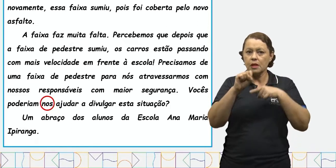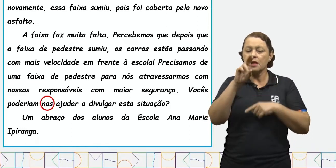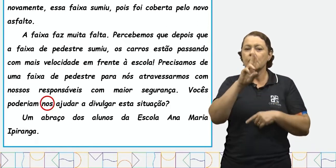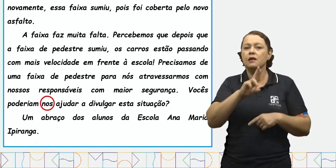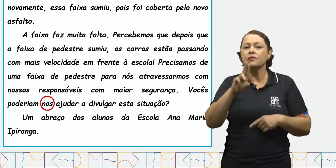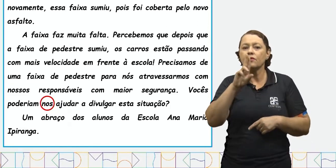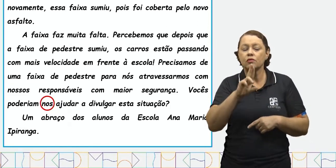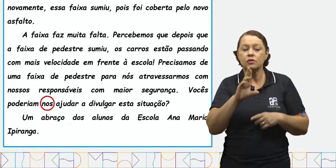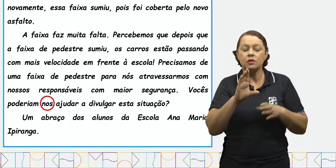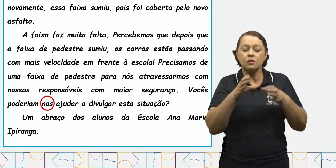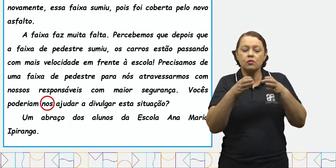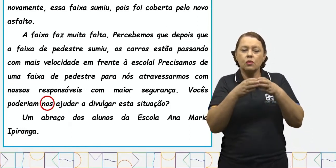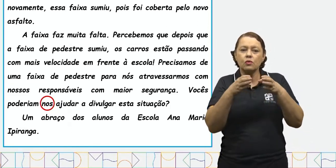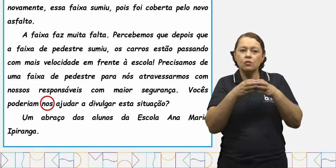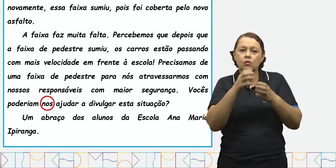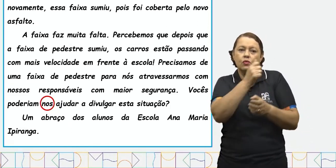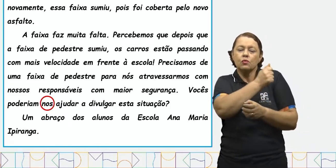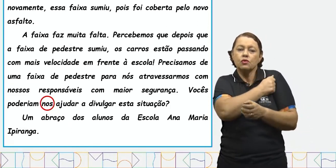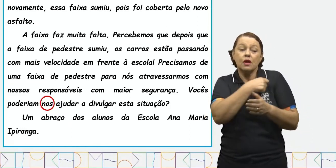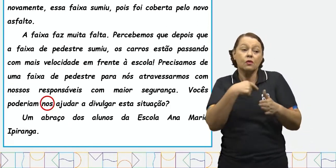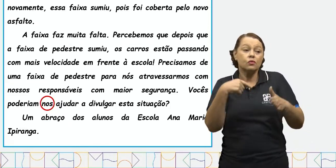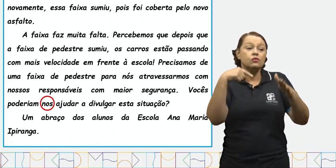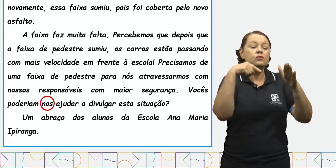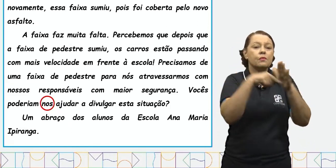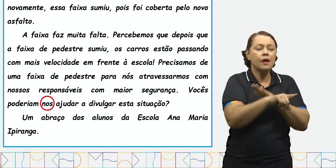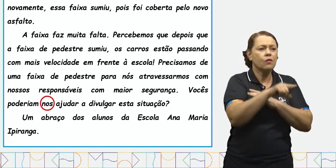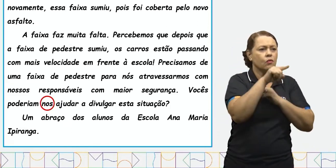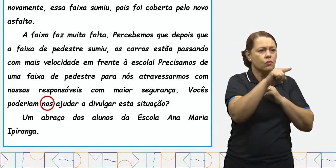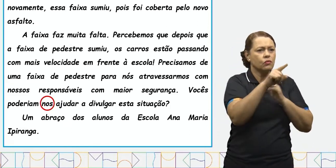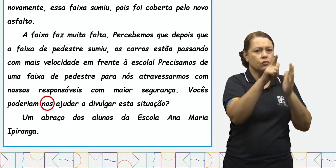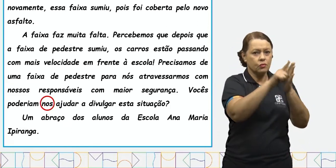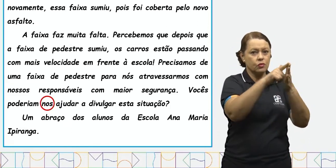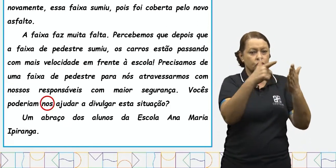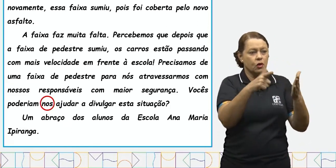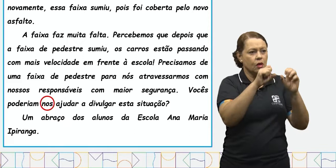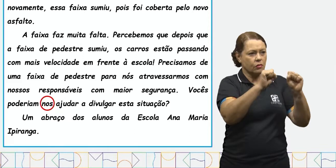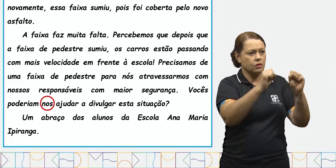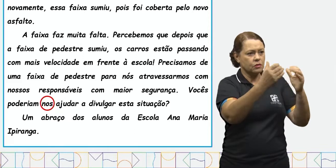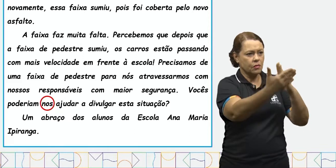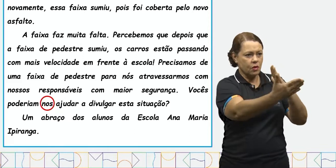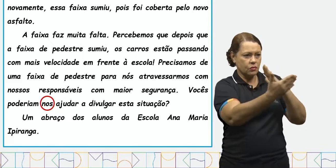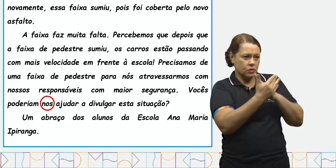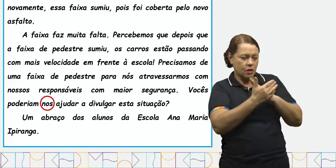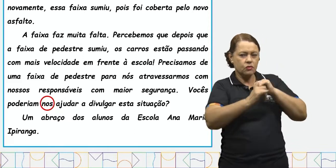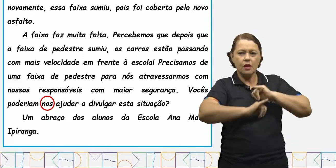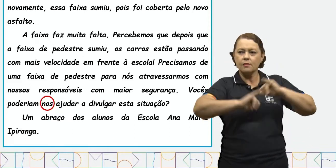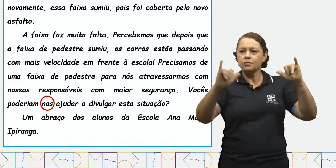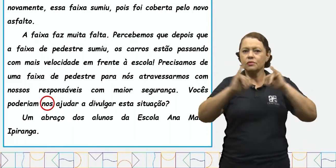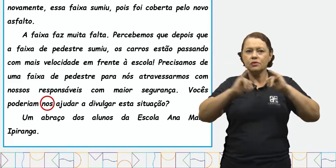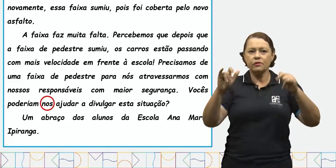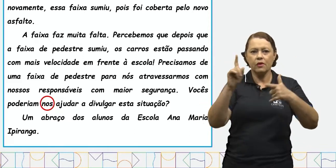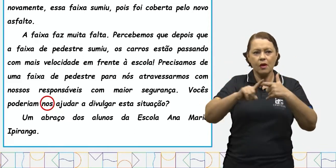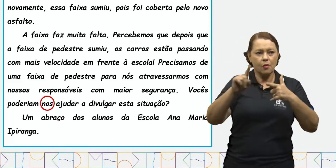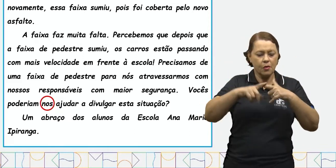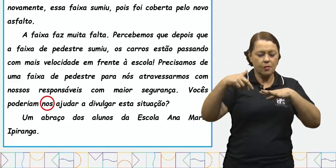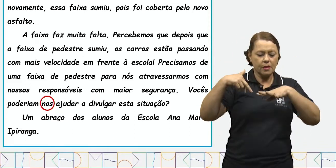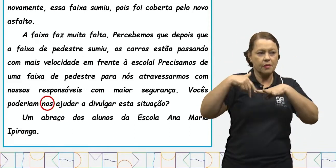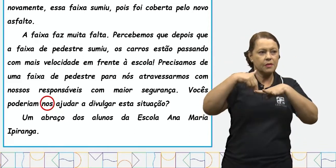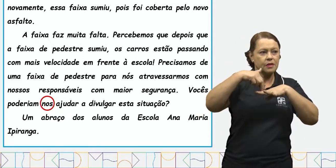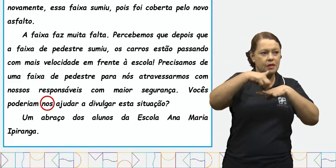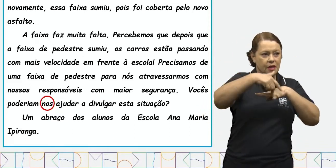perguntam à equipe do jornal se eles podem ajudá-los a divulgar o problema da faixa de pedestre.